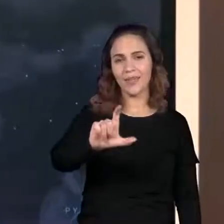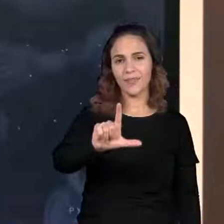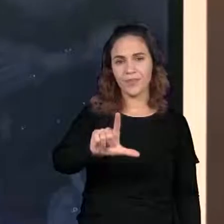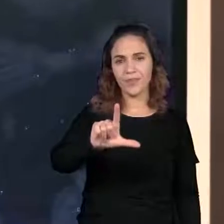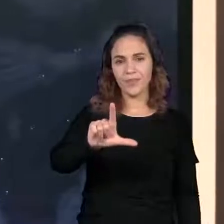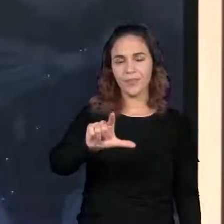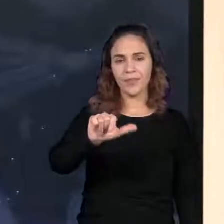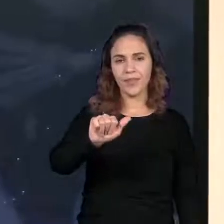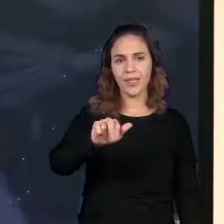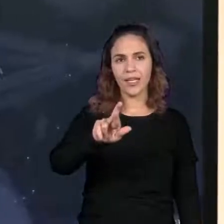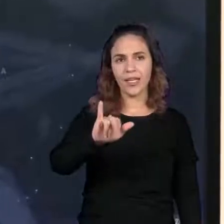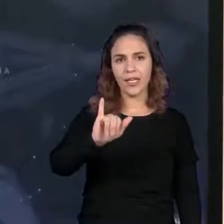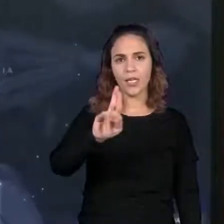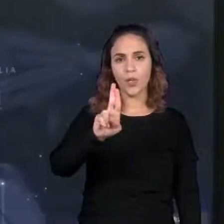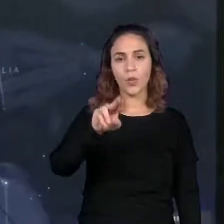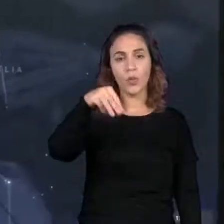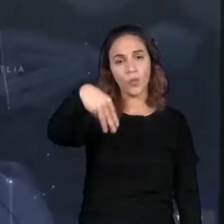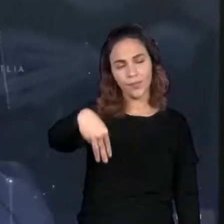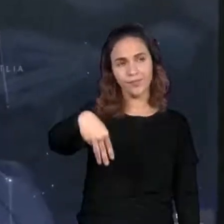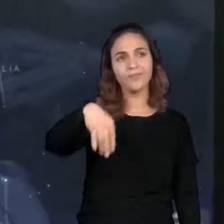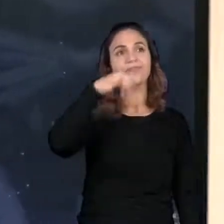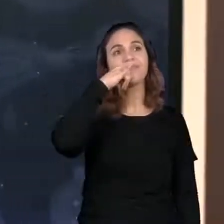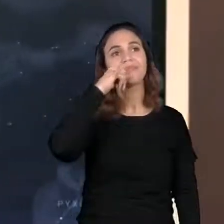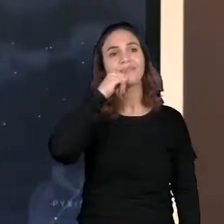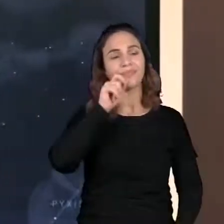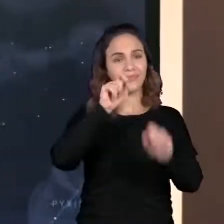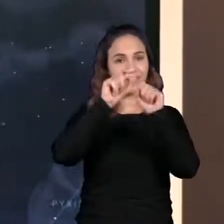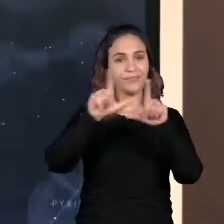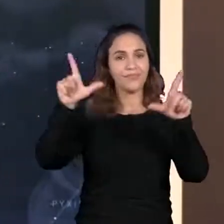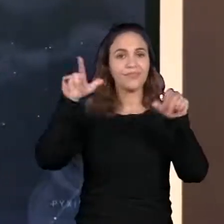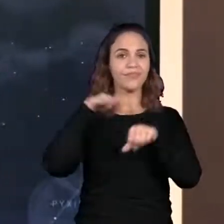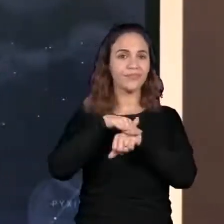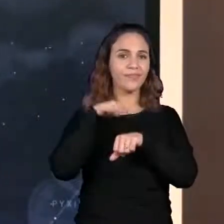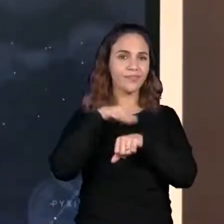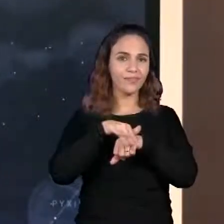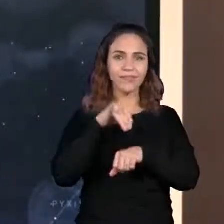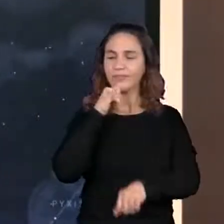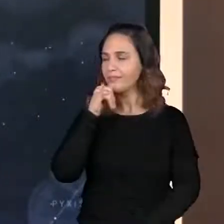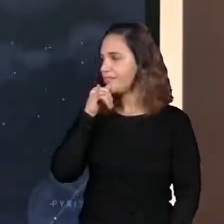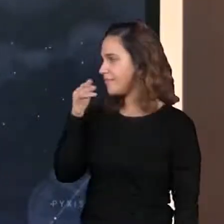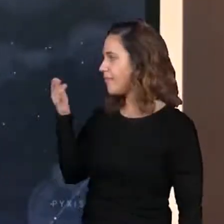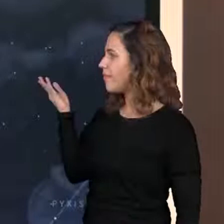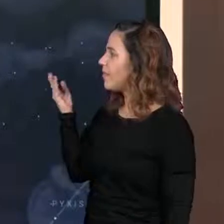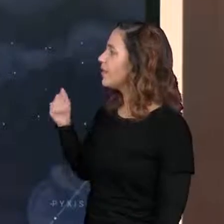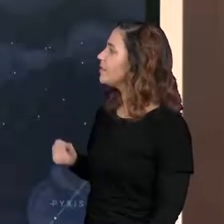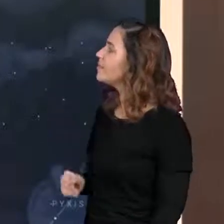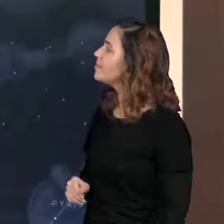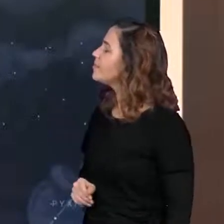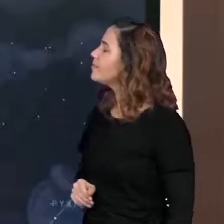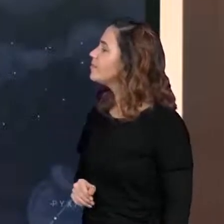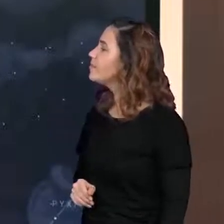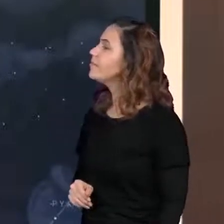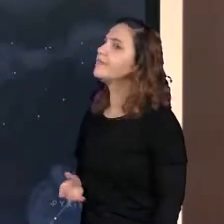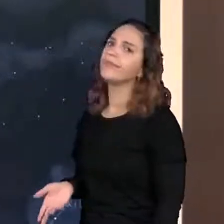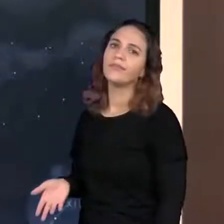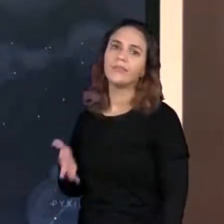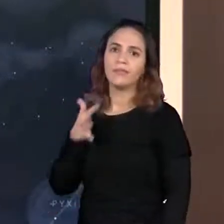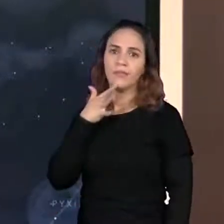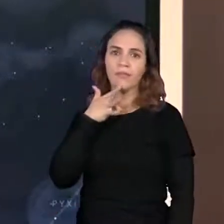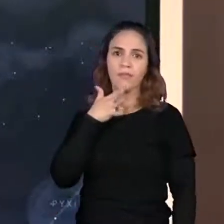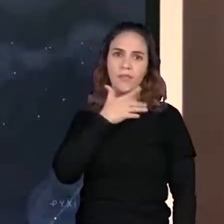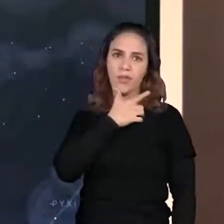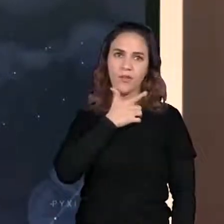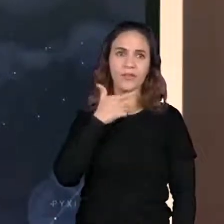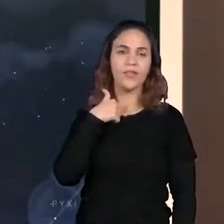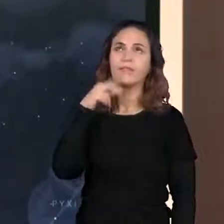representação do céu noturno. Veja bem, olha lá. É claro que não é assim que a